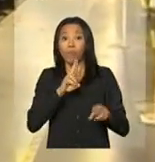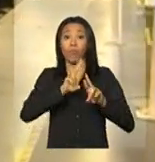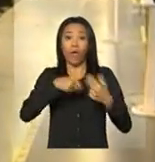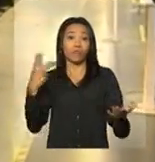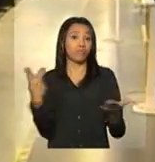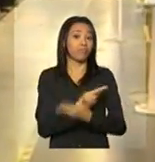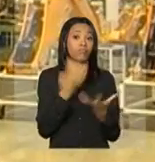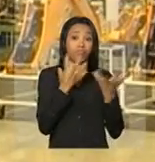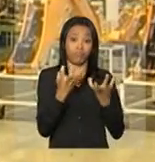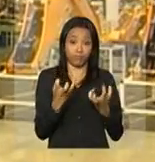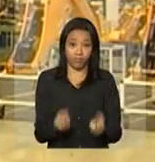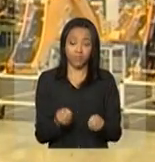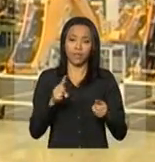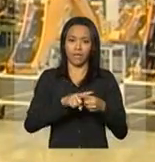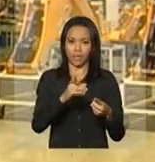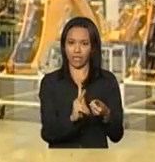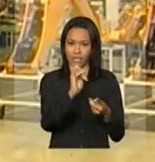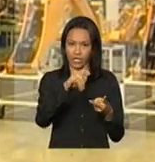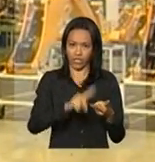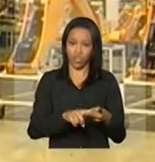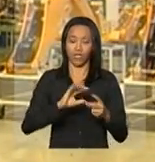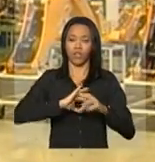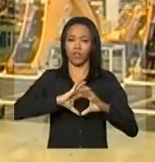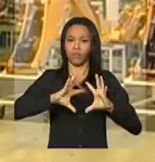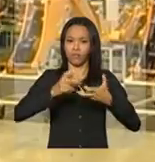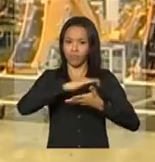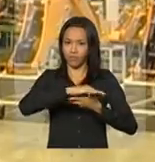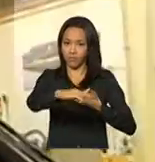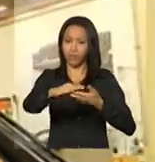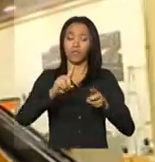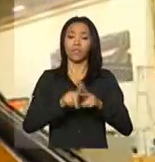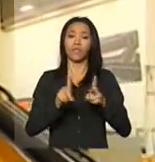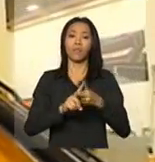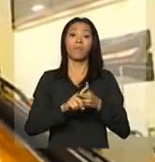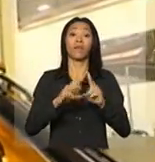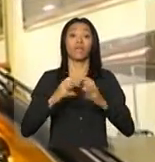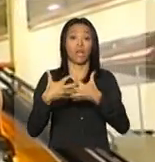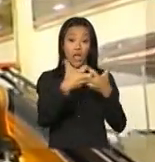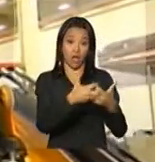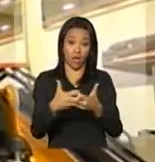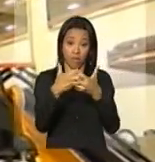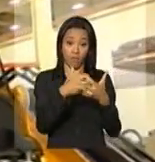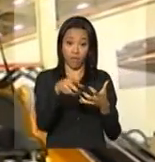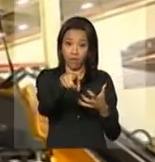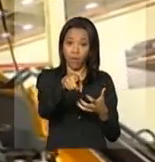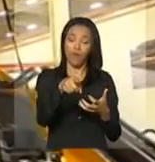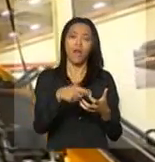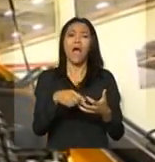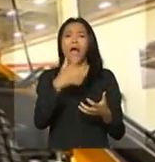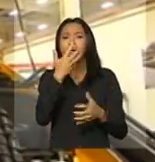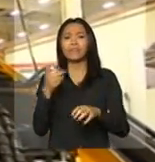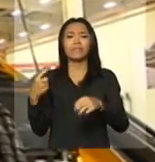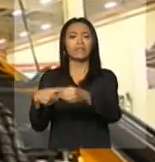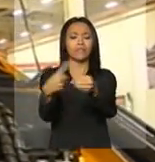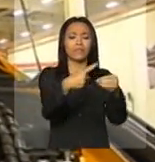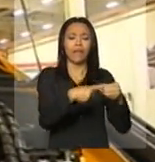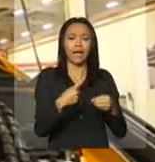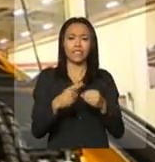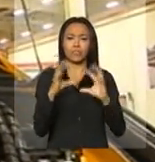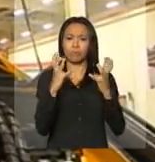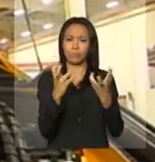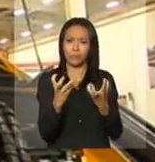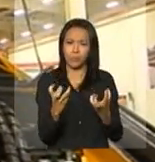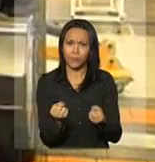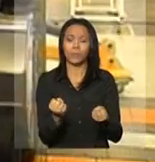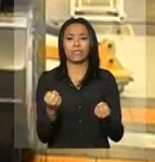O kit contém retroescavadeira, moto niveladora e caminhão caçamba. As cidades do semiárido em situação de